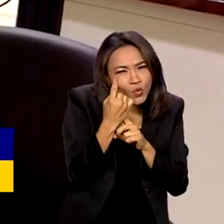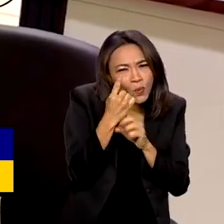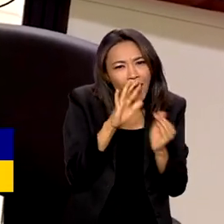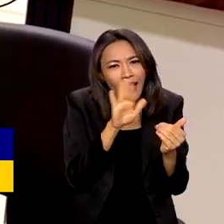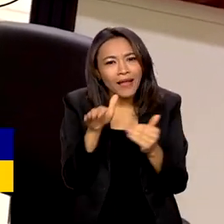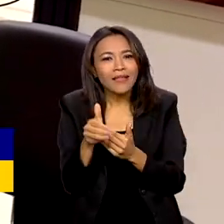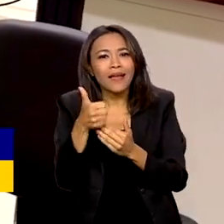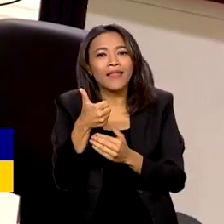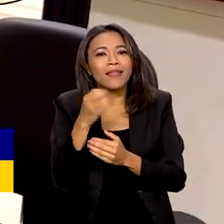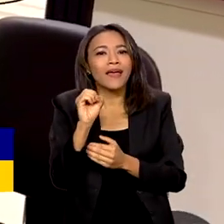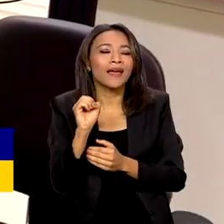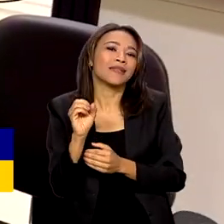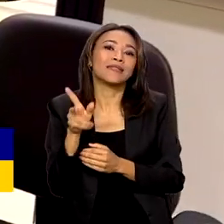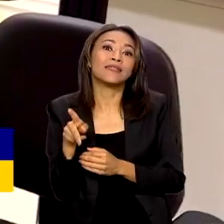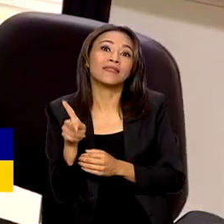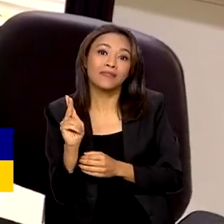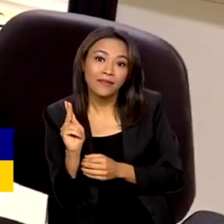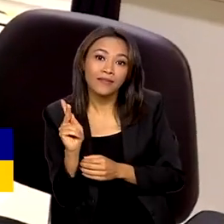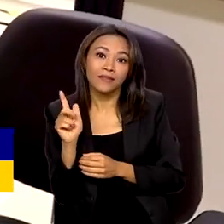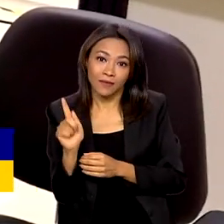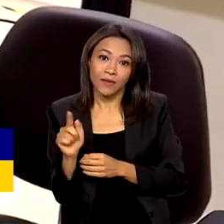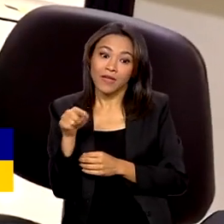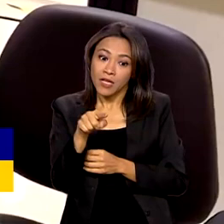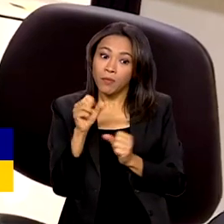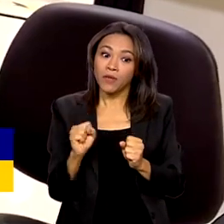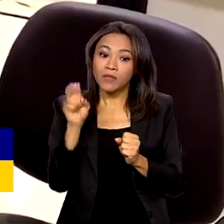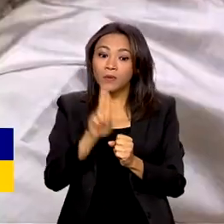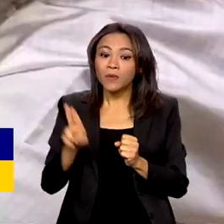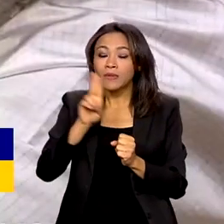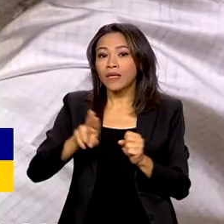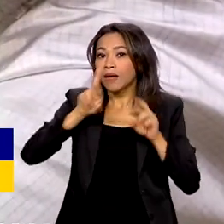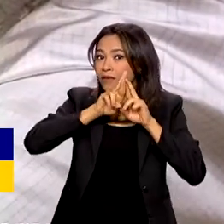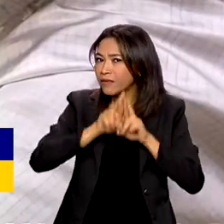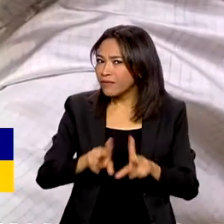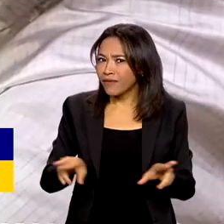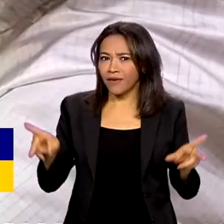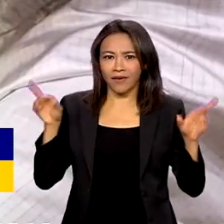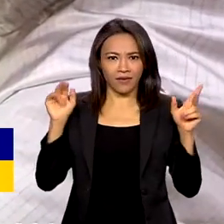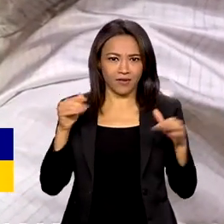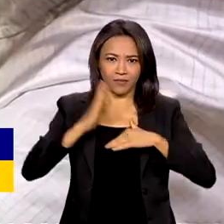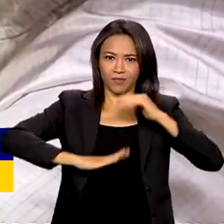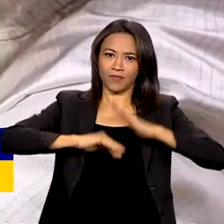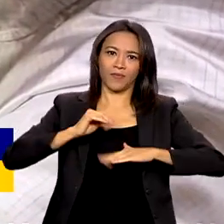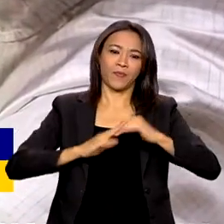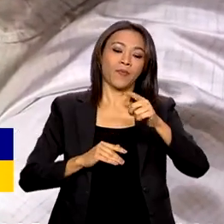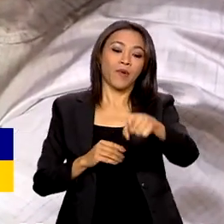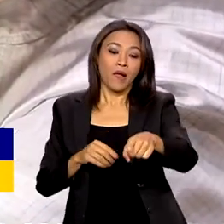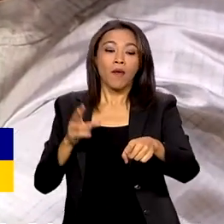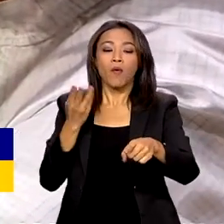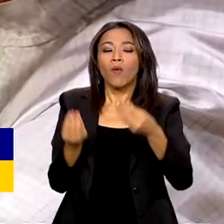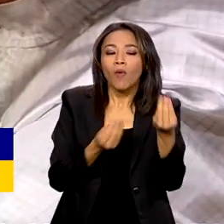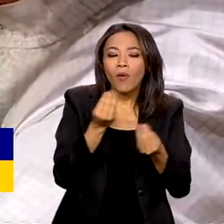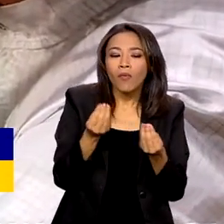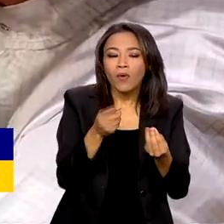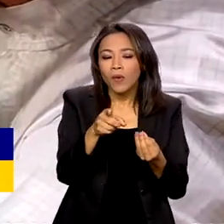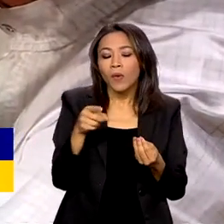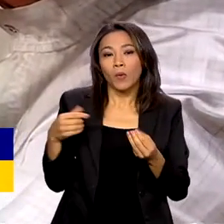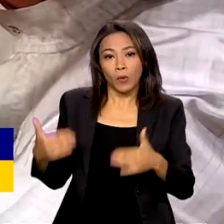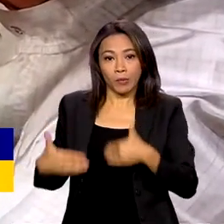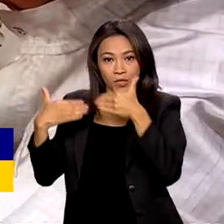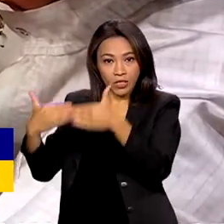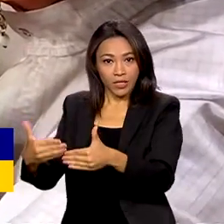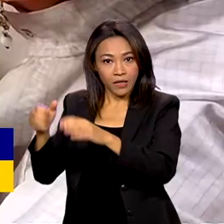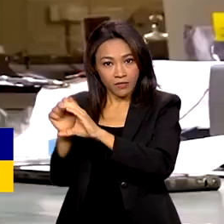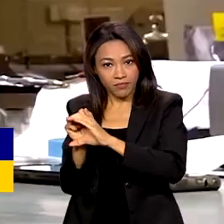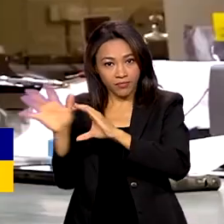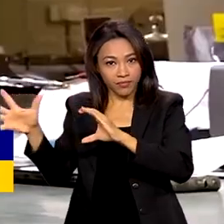quilos e serem usados em várias missões. Para estimular os estudantes a produzirem esse equipamento, o Ministério da Ciência e